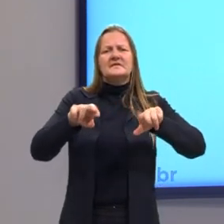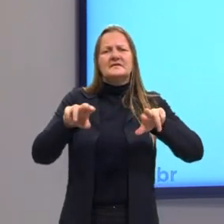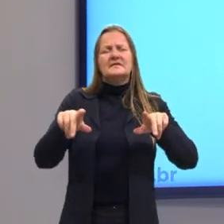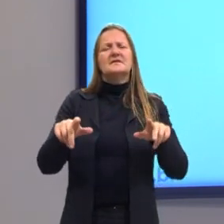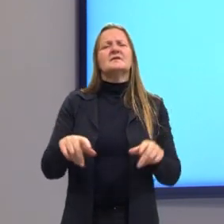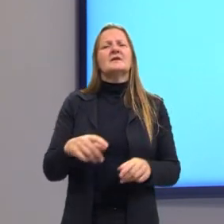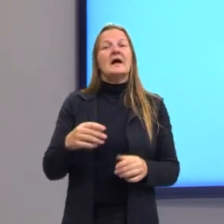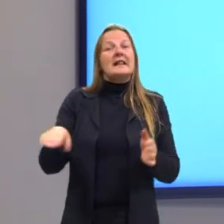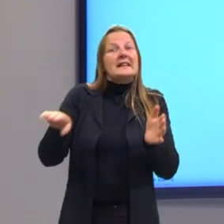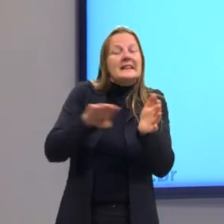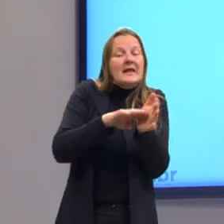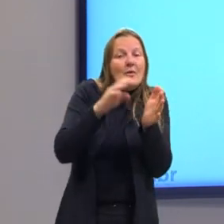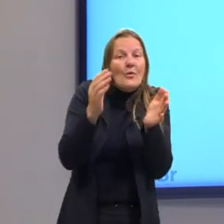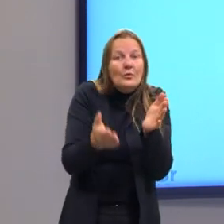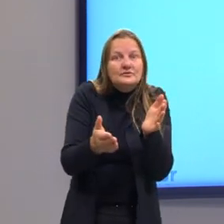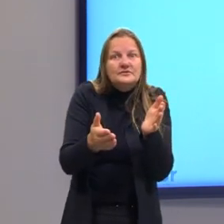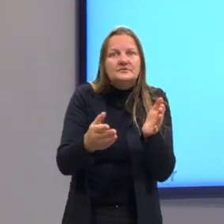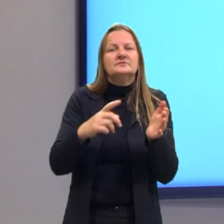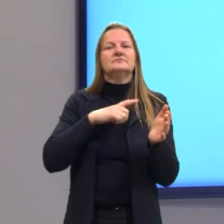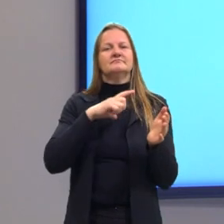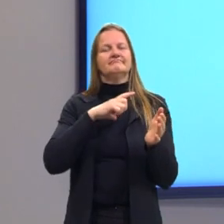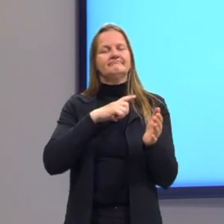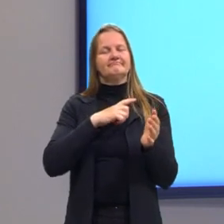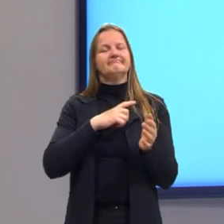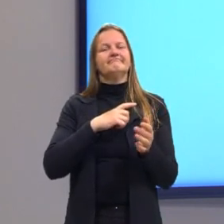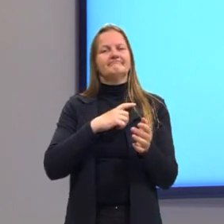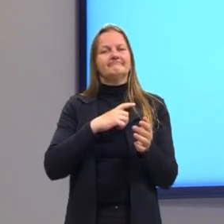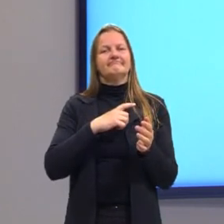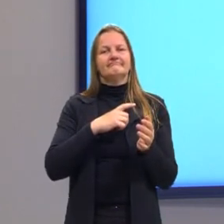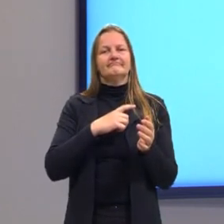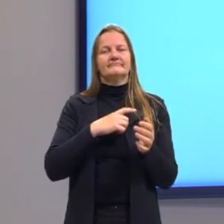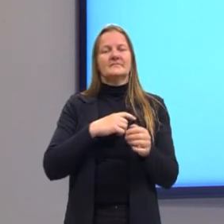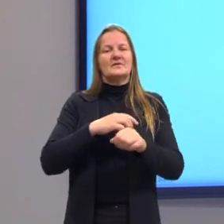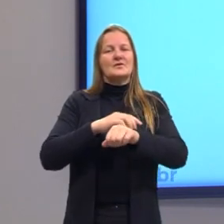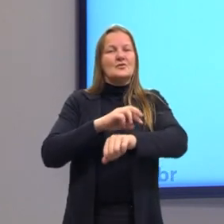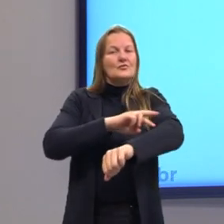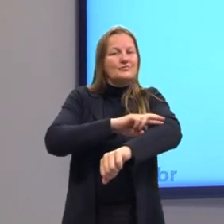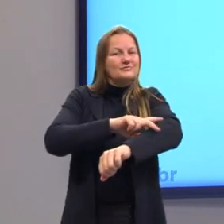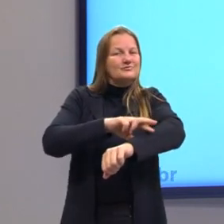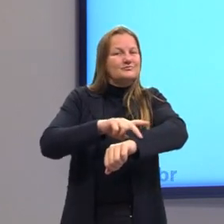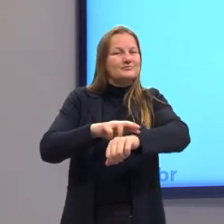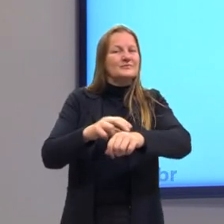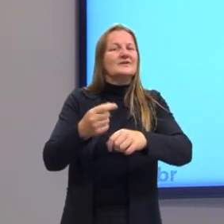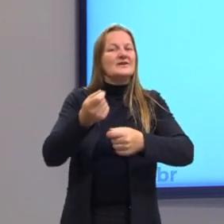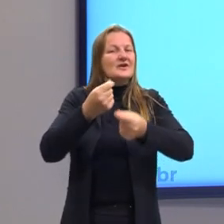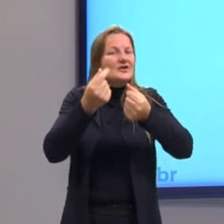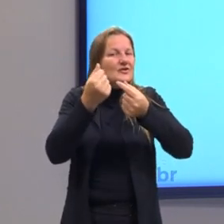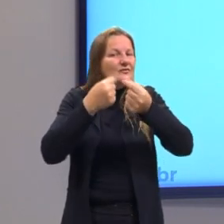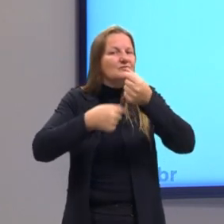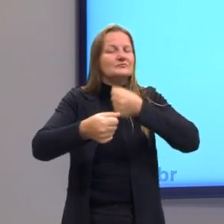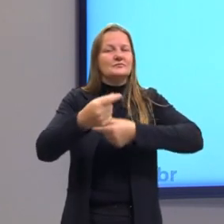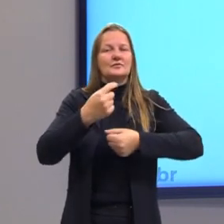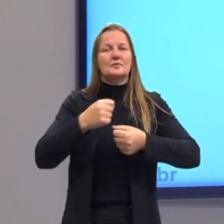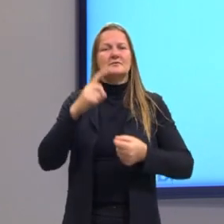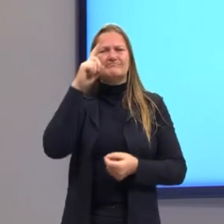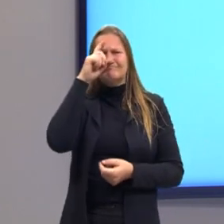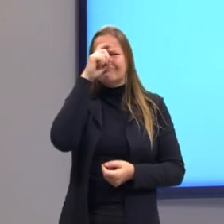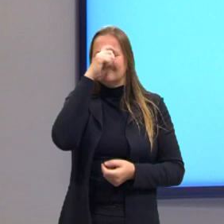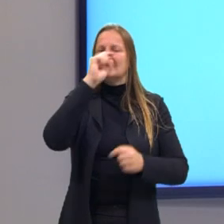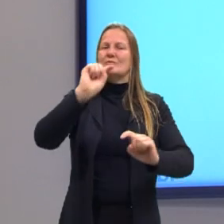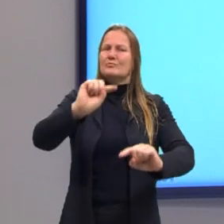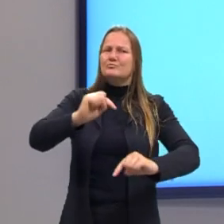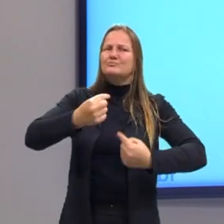nós mantemos até hoje e por isso que a gente vai entendendo essas questões raciais, econômicas, como são dificultosas